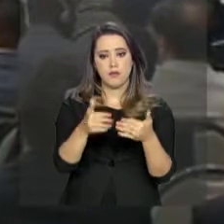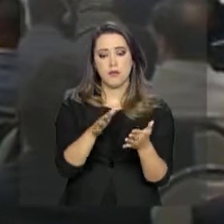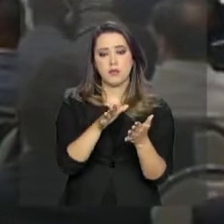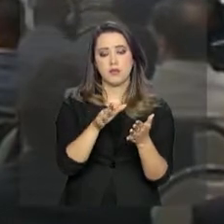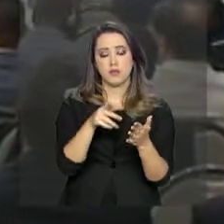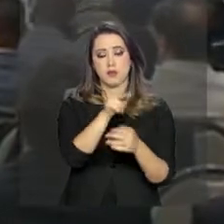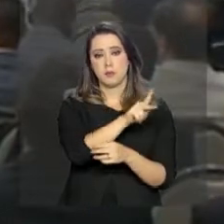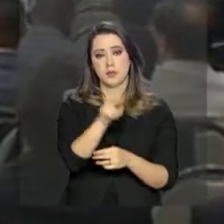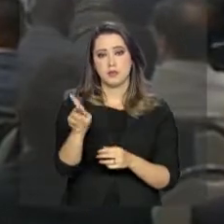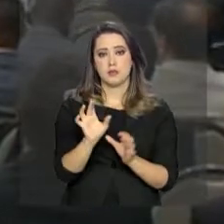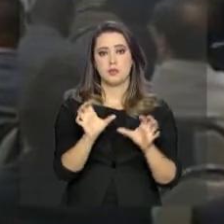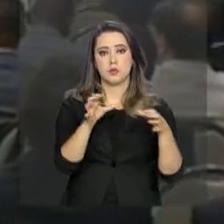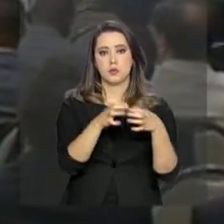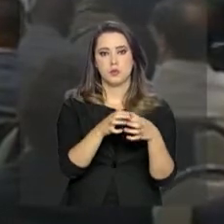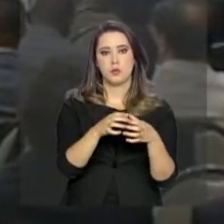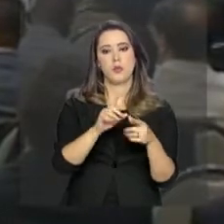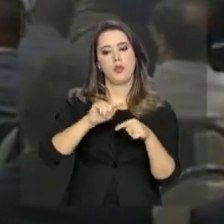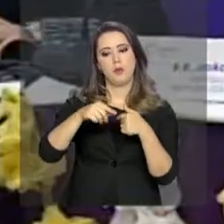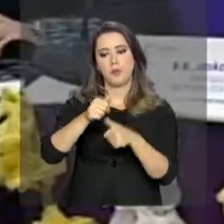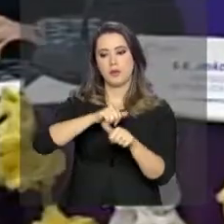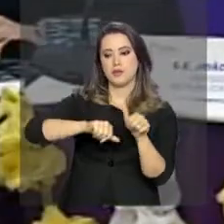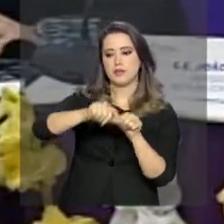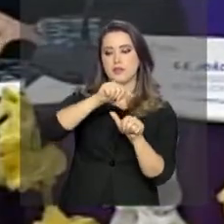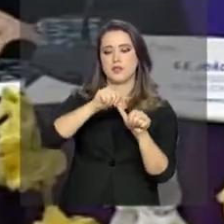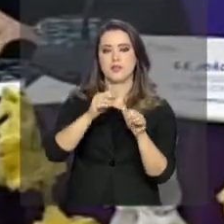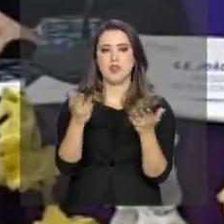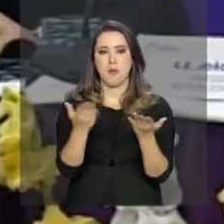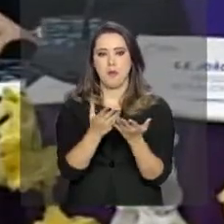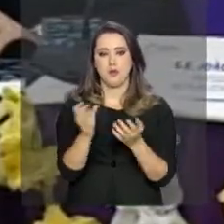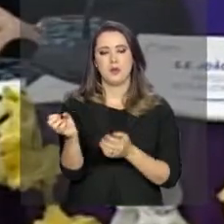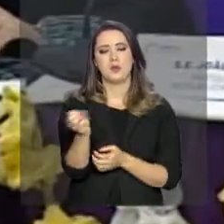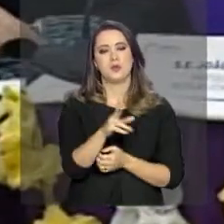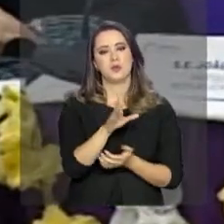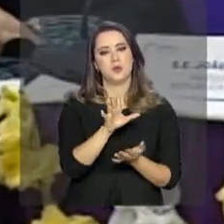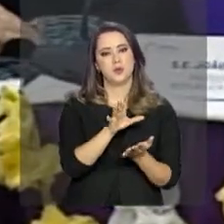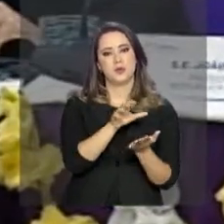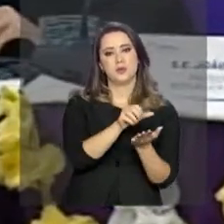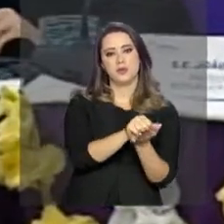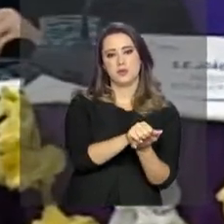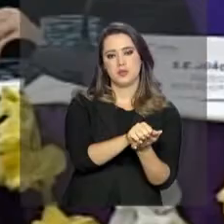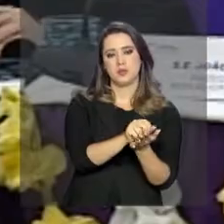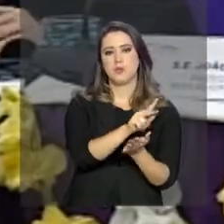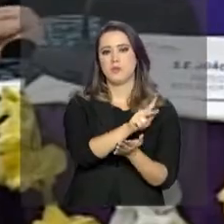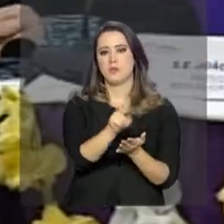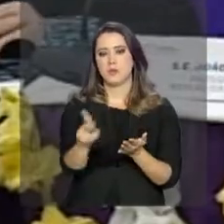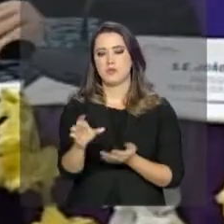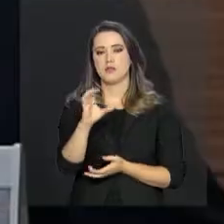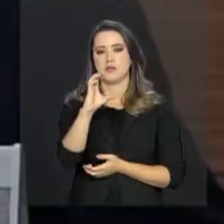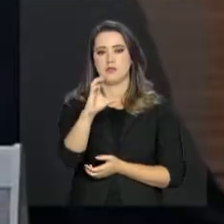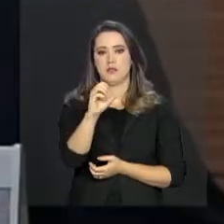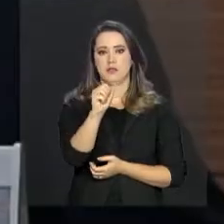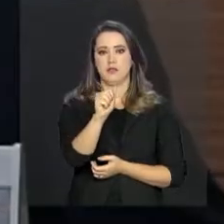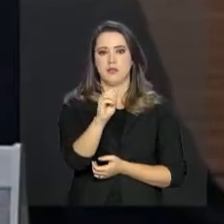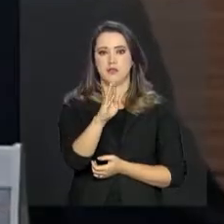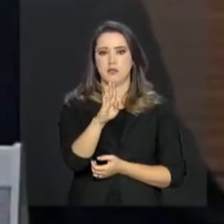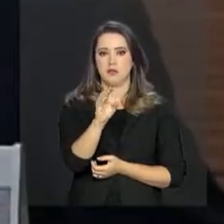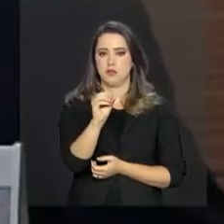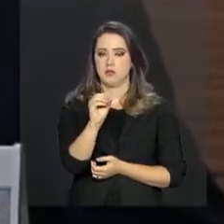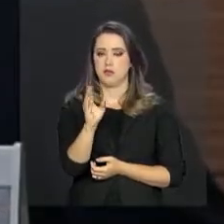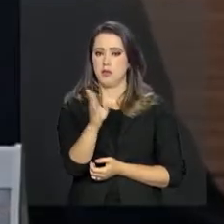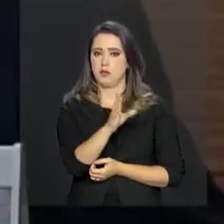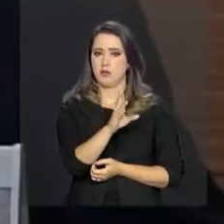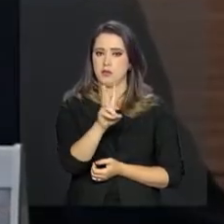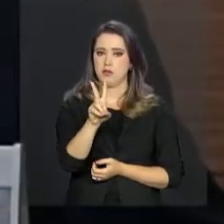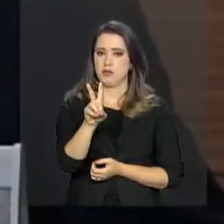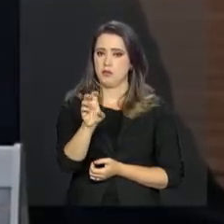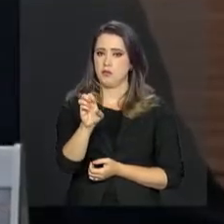presidência rotativa da comunidade para Cabo Verde, que cedia a conferência este ano. Para Temer, o grupo avançou na